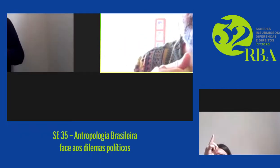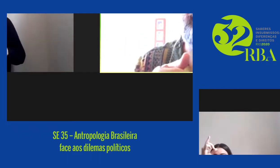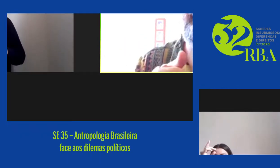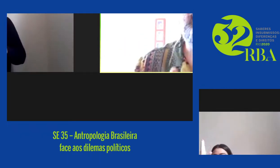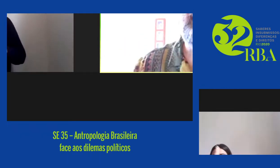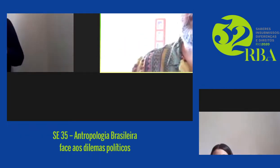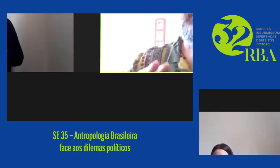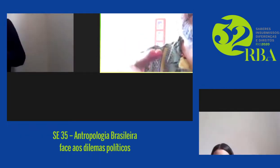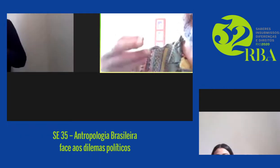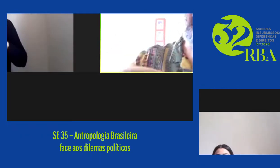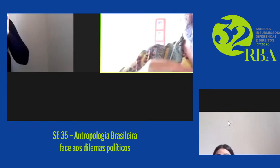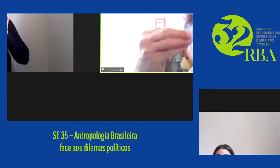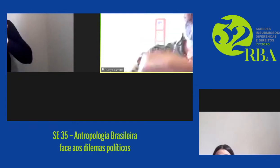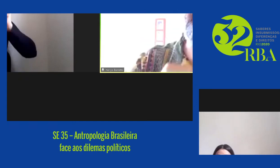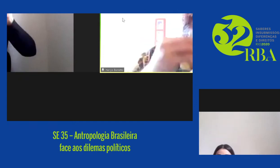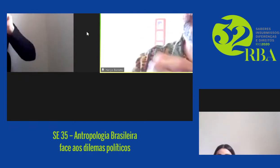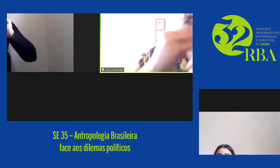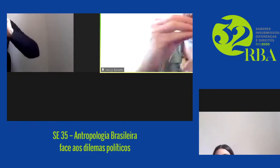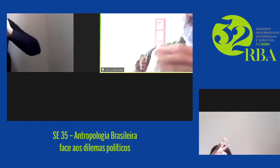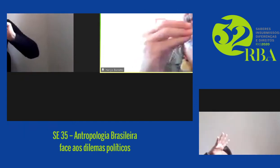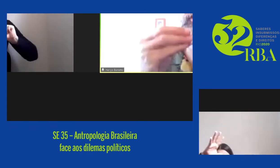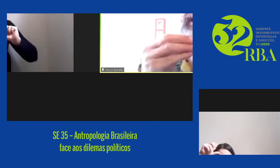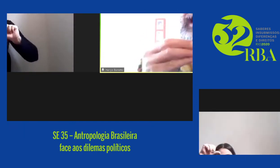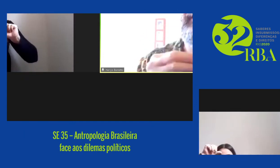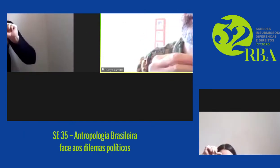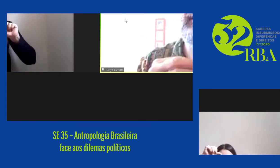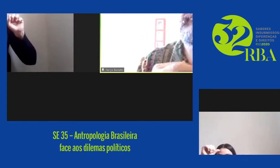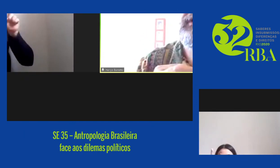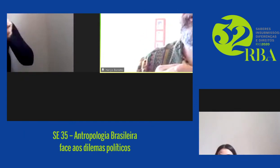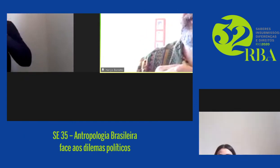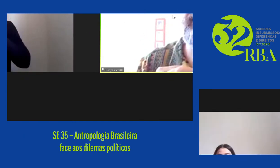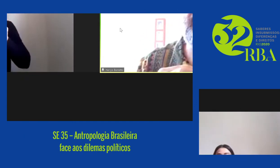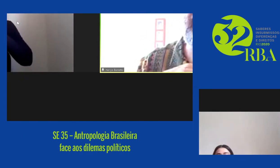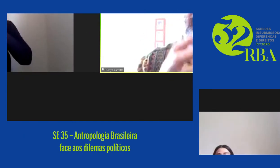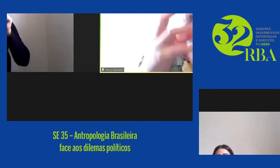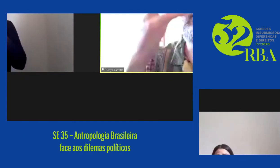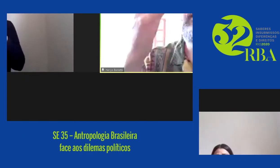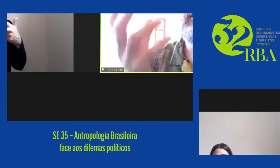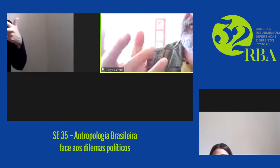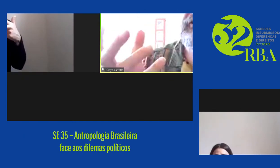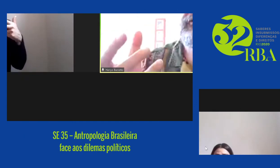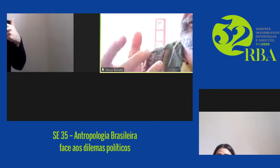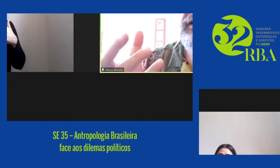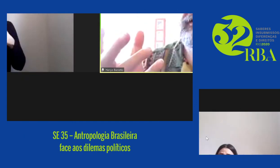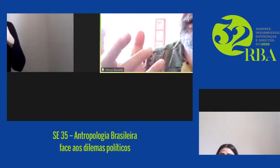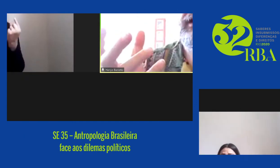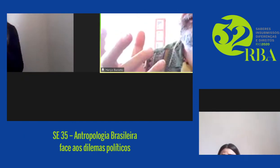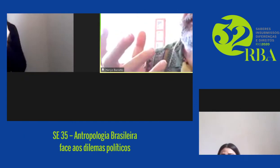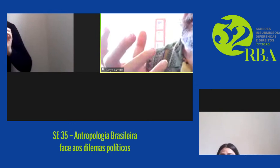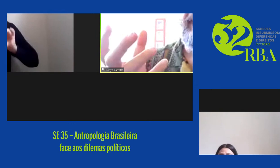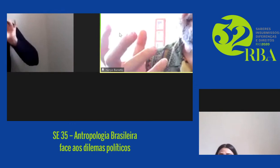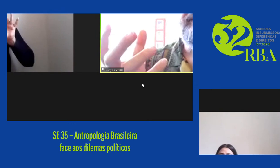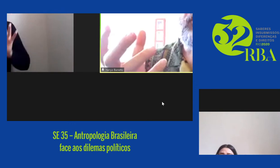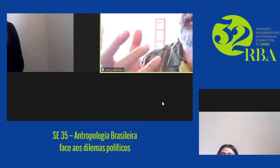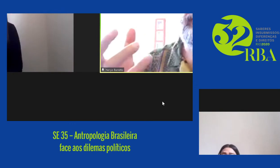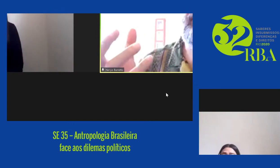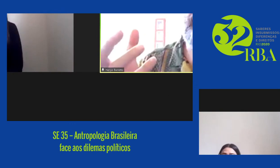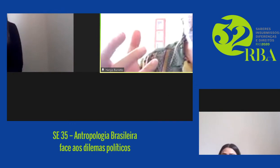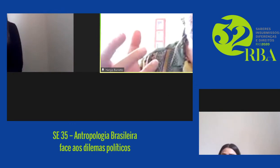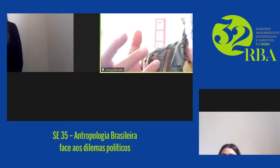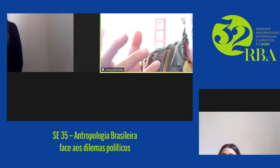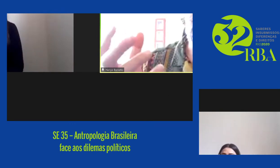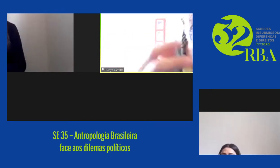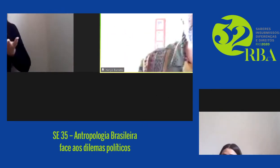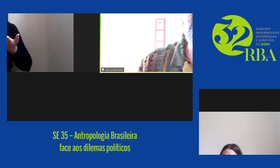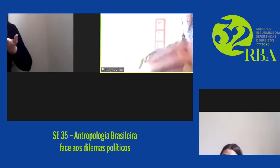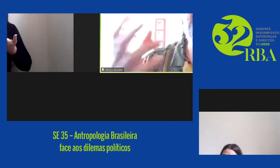da Amazônia, destacando as sinergias peculiares entre biodiversidade e sociodiversidade. Com isso,